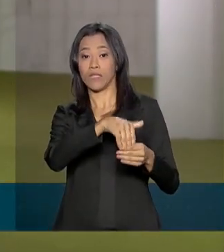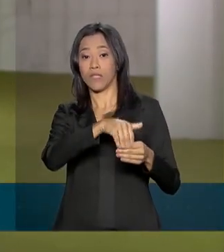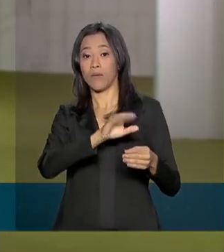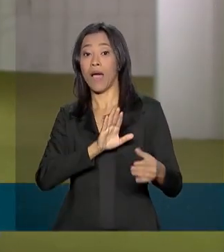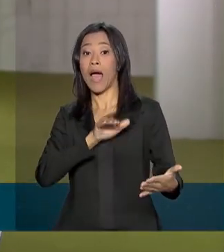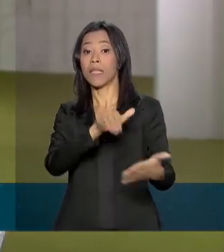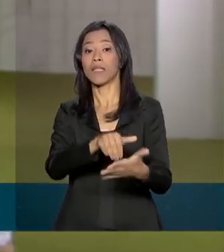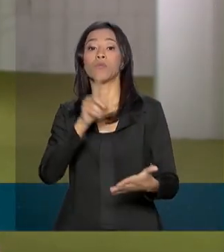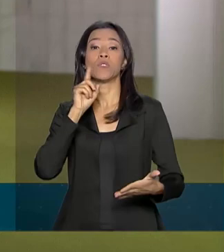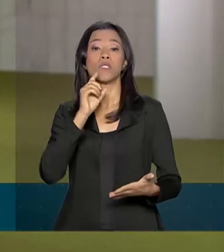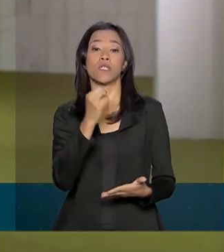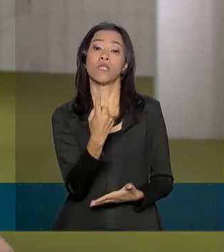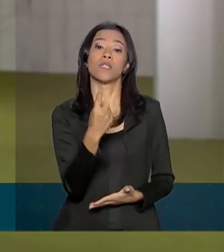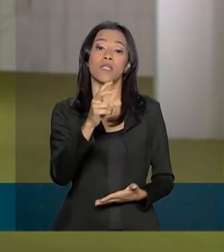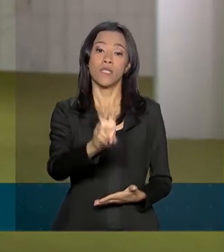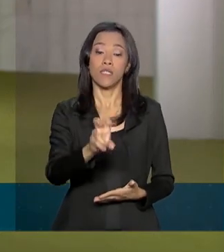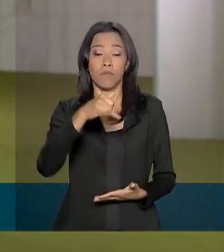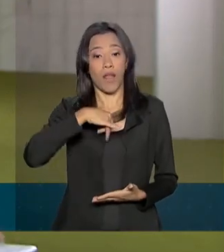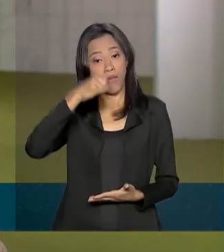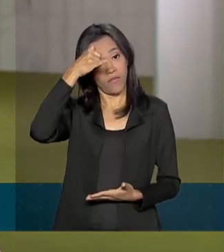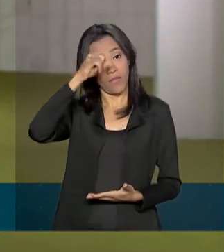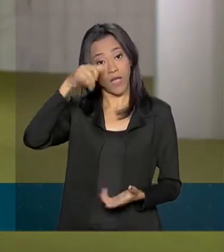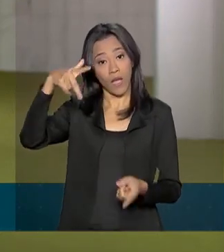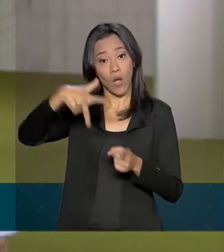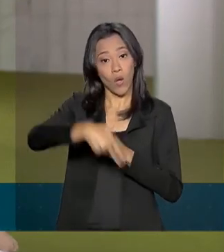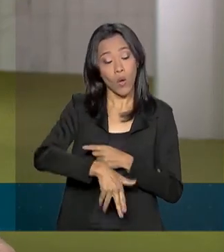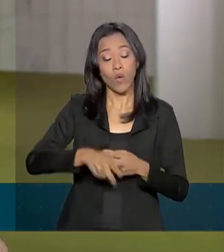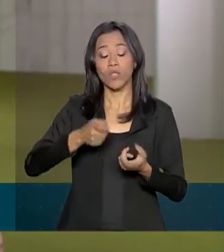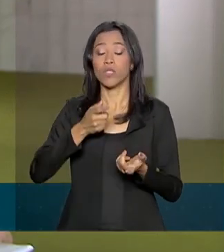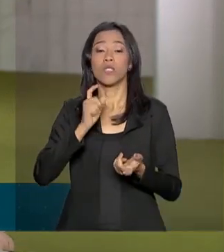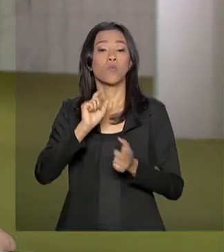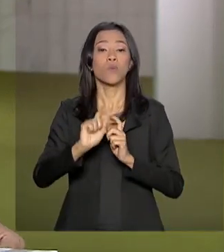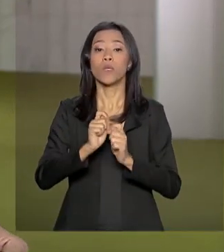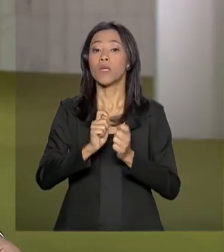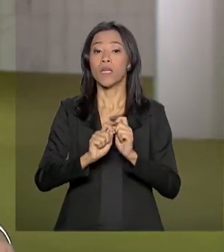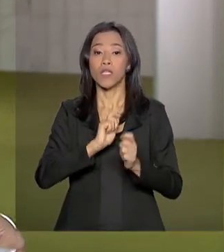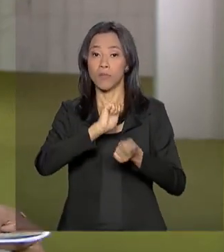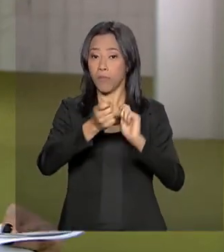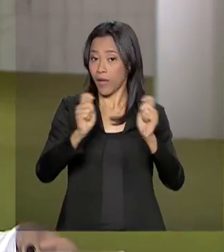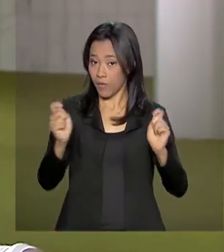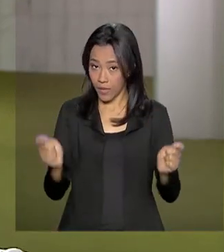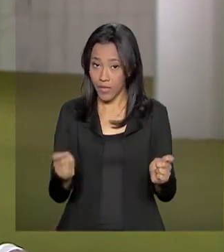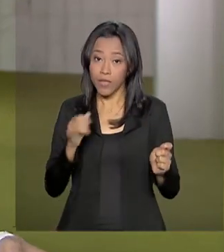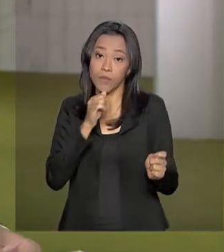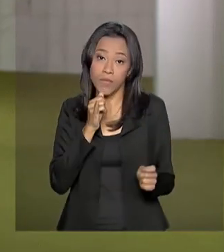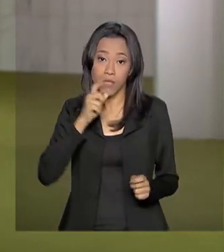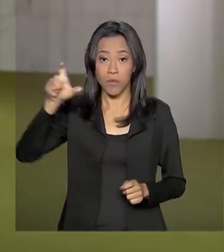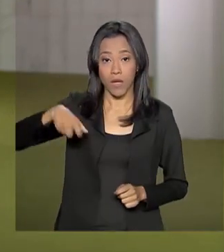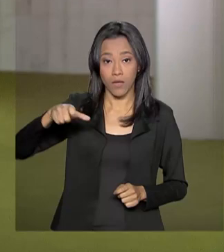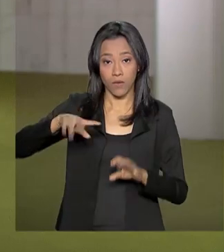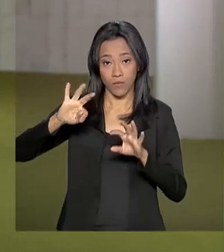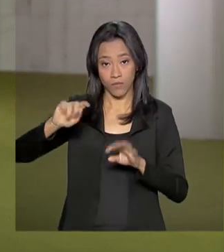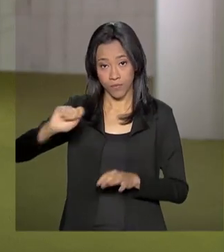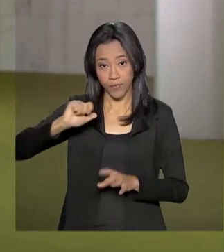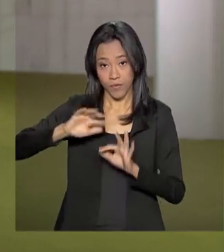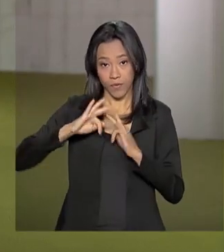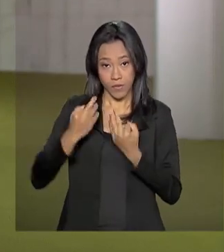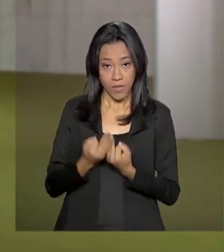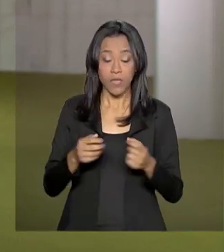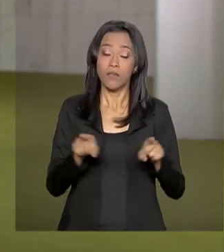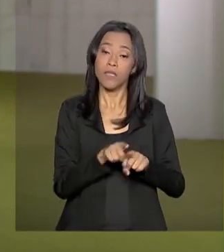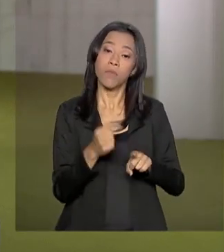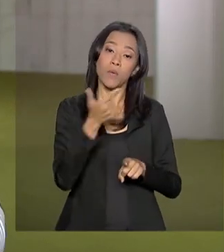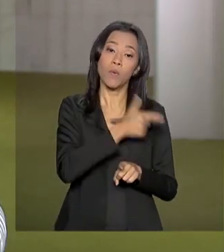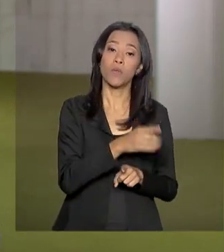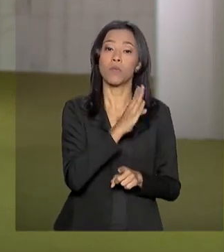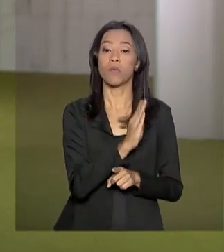15, para evitar o corte do pagamento de incentivos a programas como, por exemplo, o Bolsa Família e também o benefício de prestação